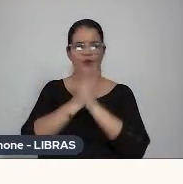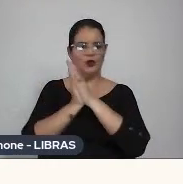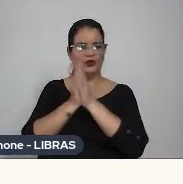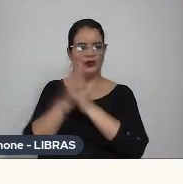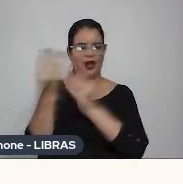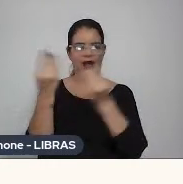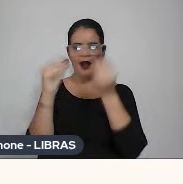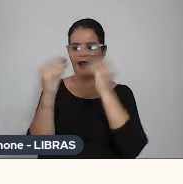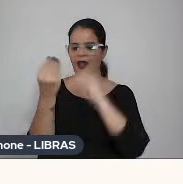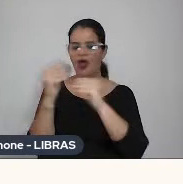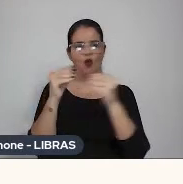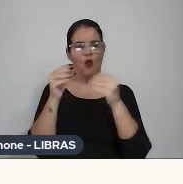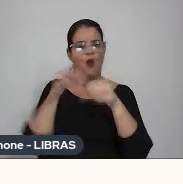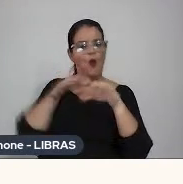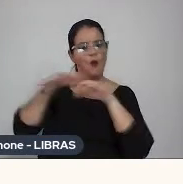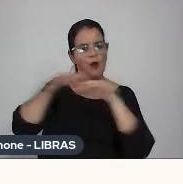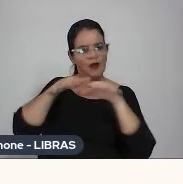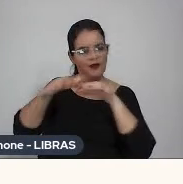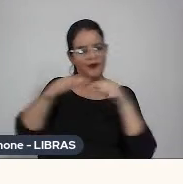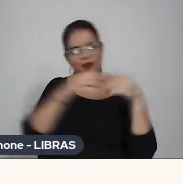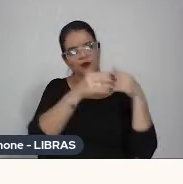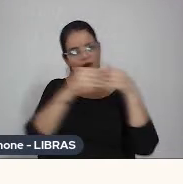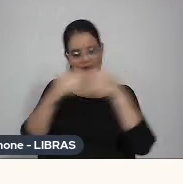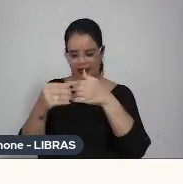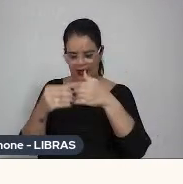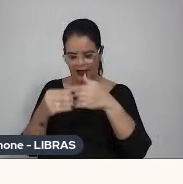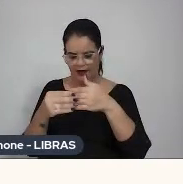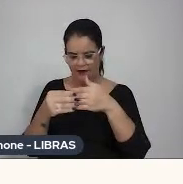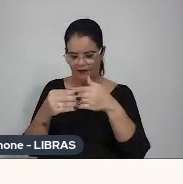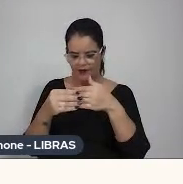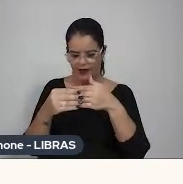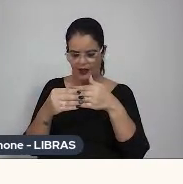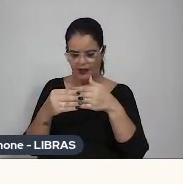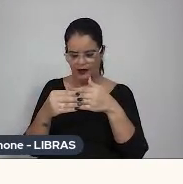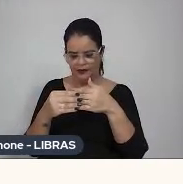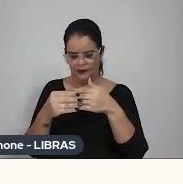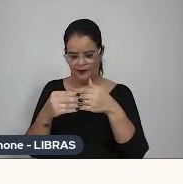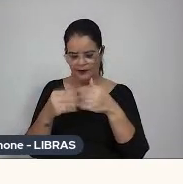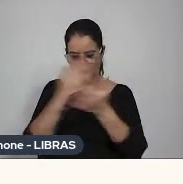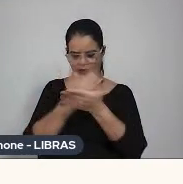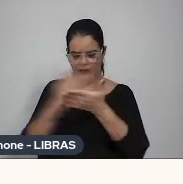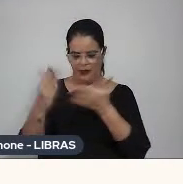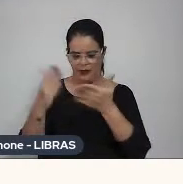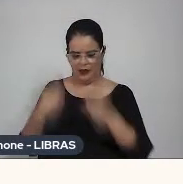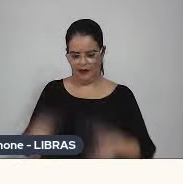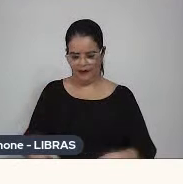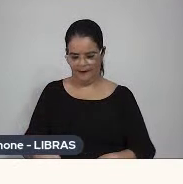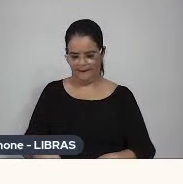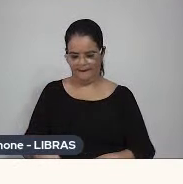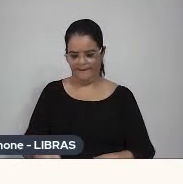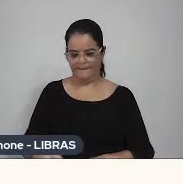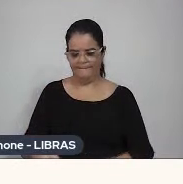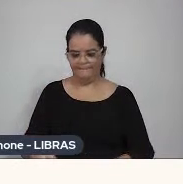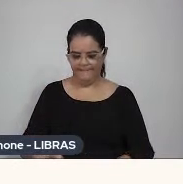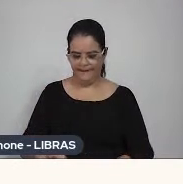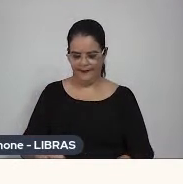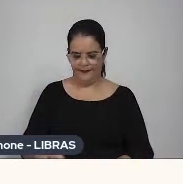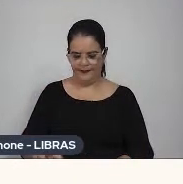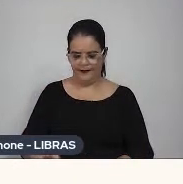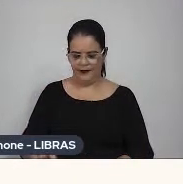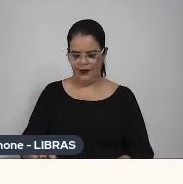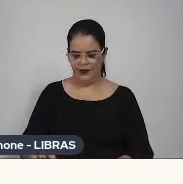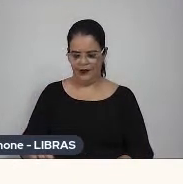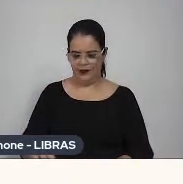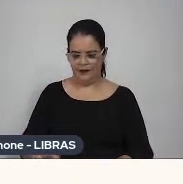você está levando pra construir o, a ação, a ação, sei lá, o boneco está levantando a mão, você vai imaginando esses frame a